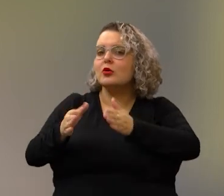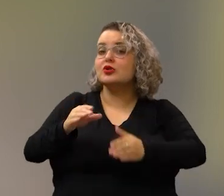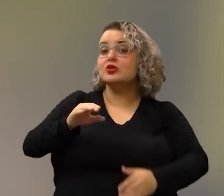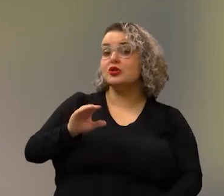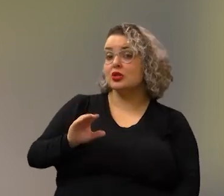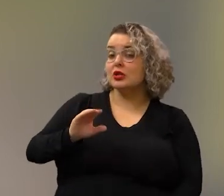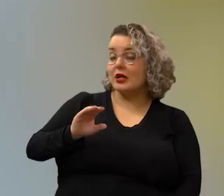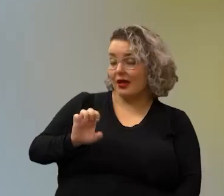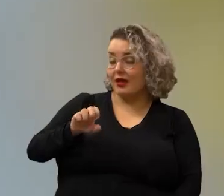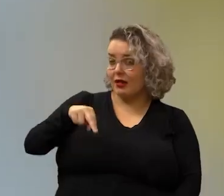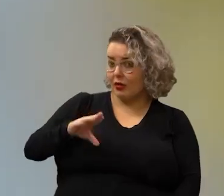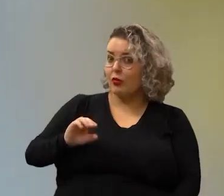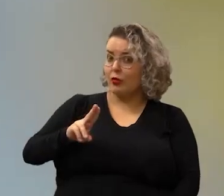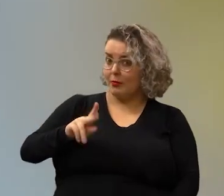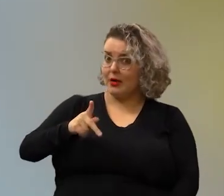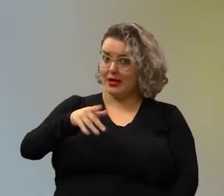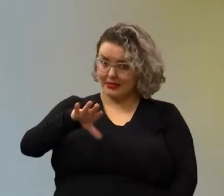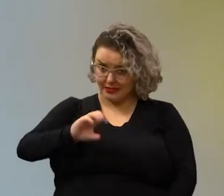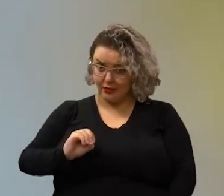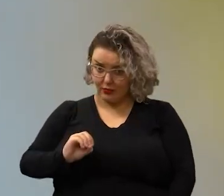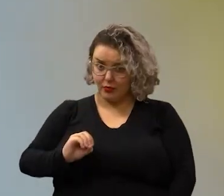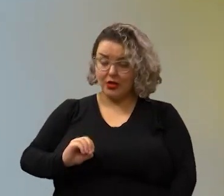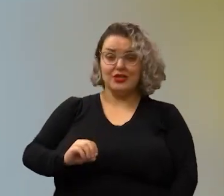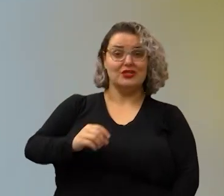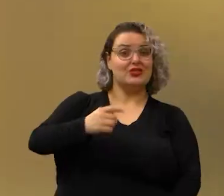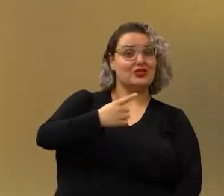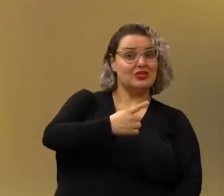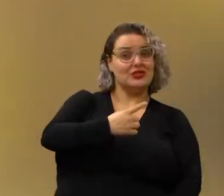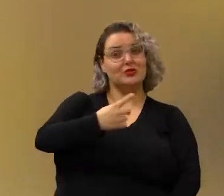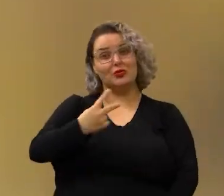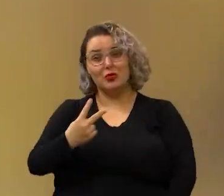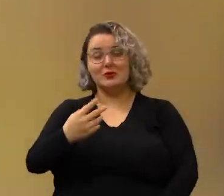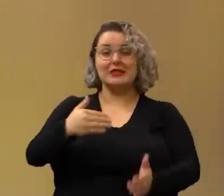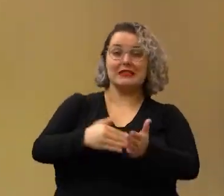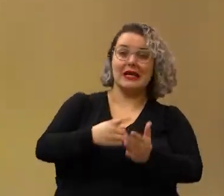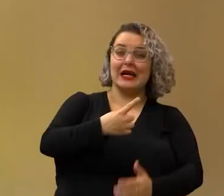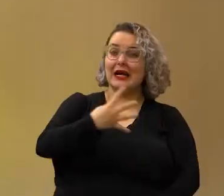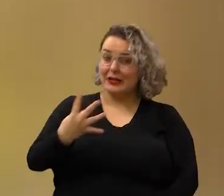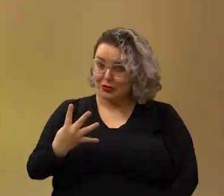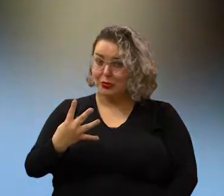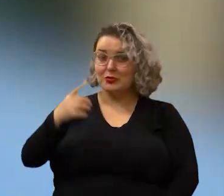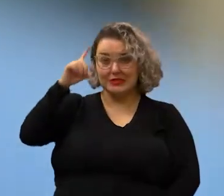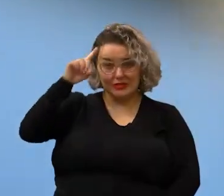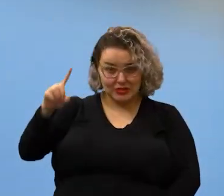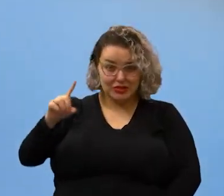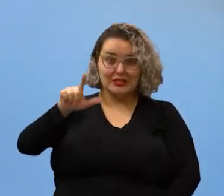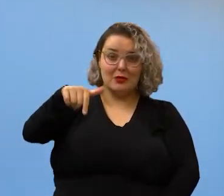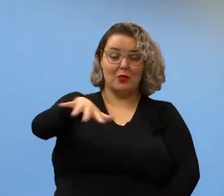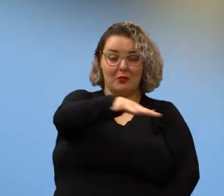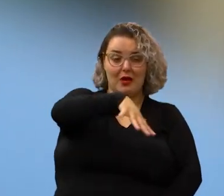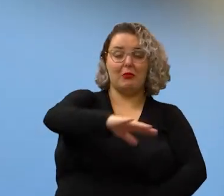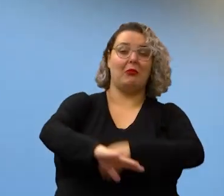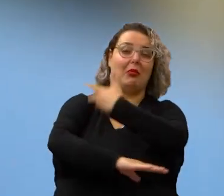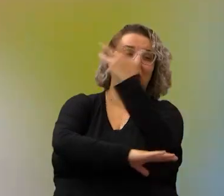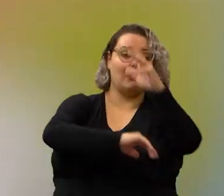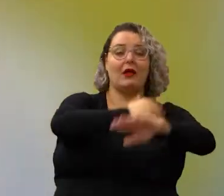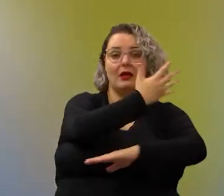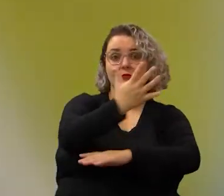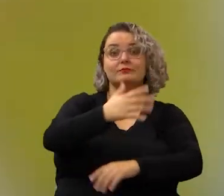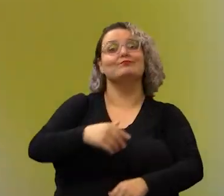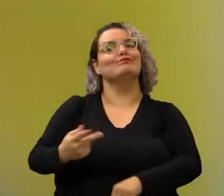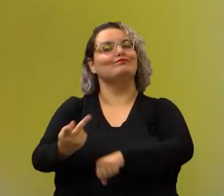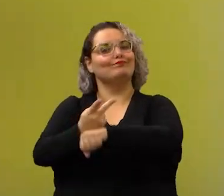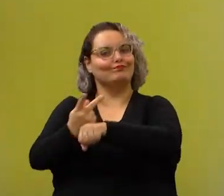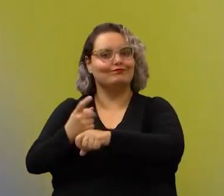no período de incubação, que é entre 2 a 14 dias depois de frequentar a área verde, deve procurar um serviço de saúde, um